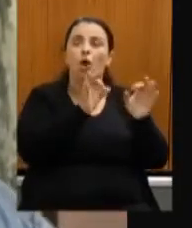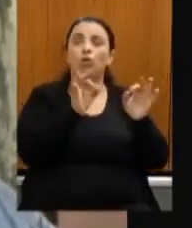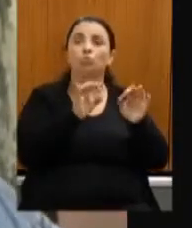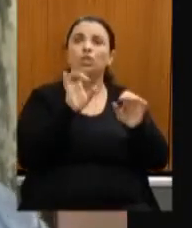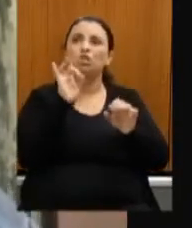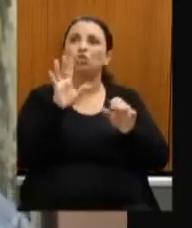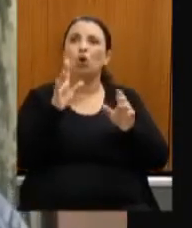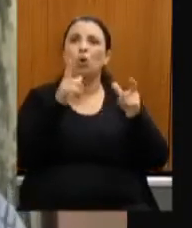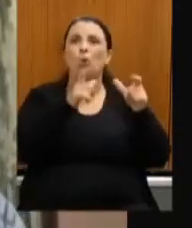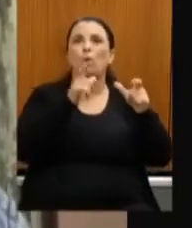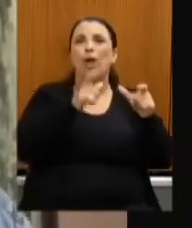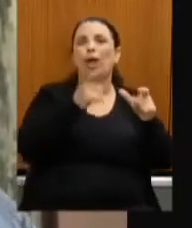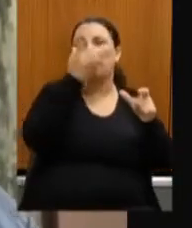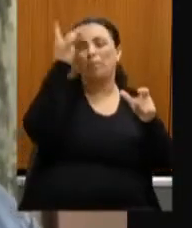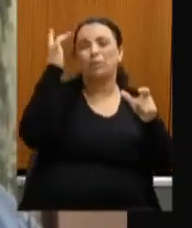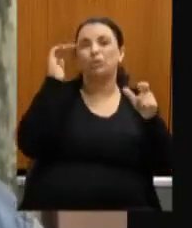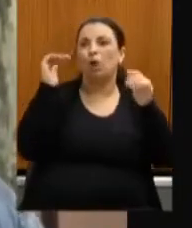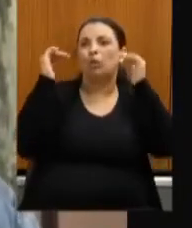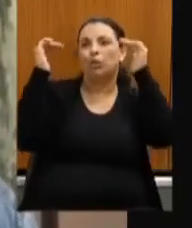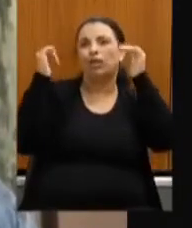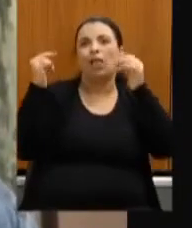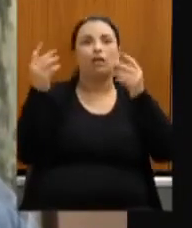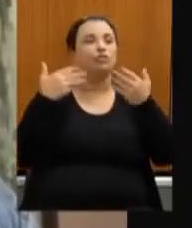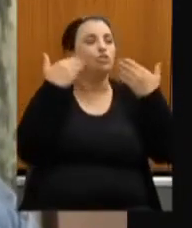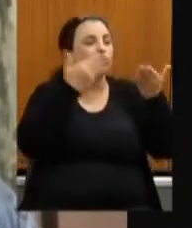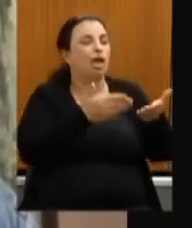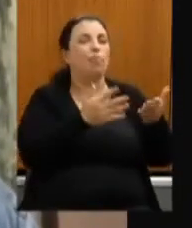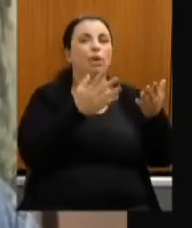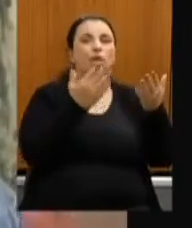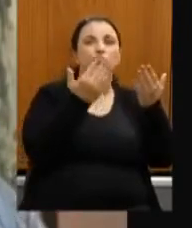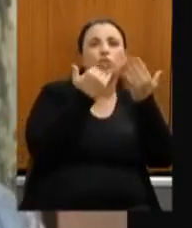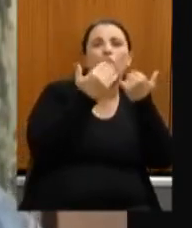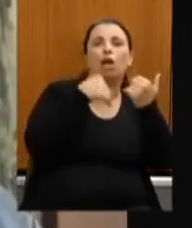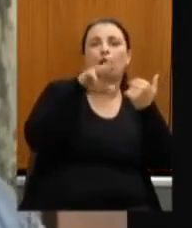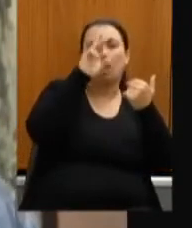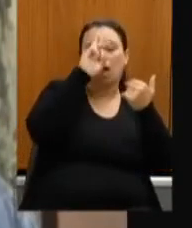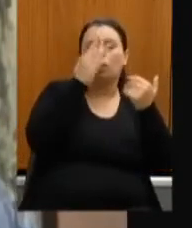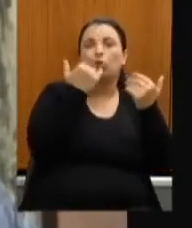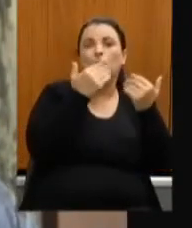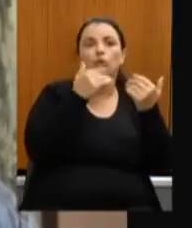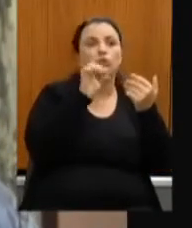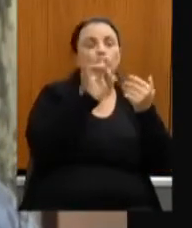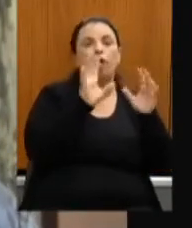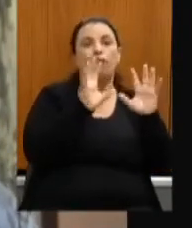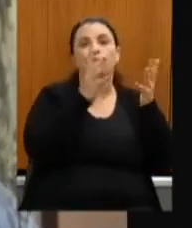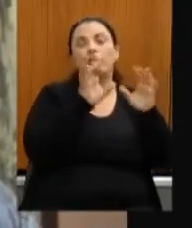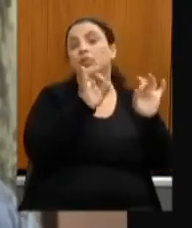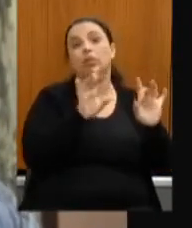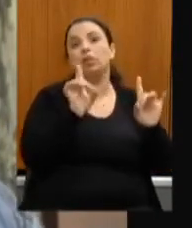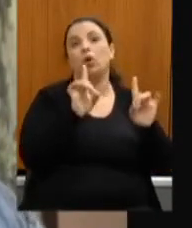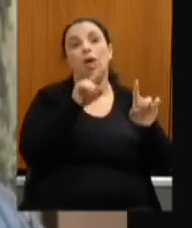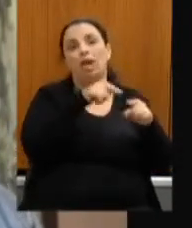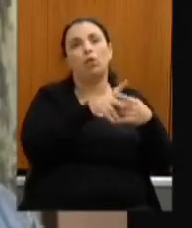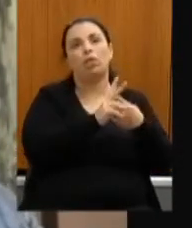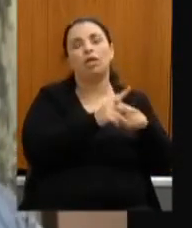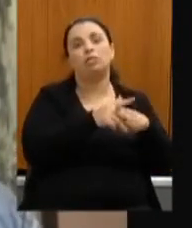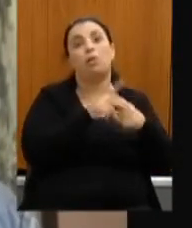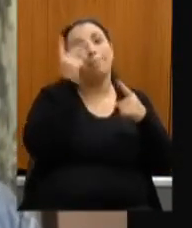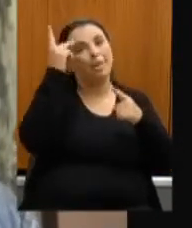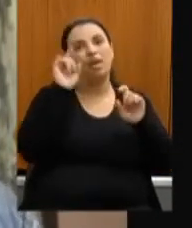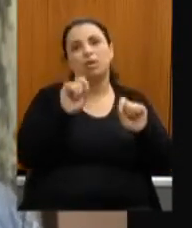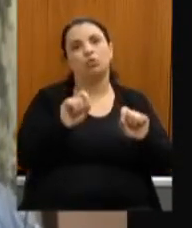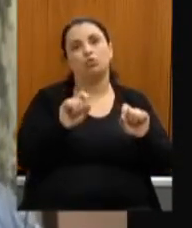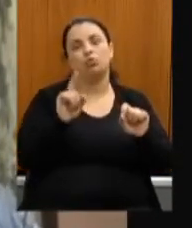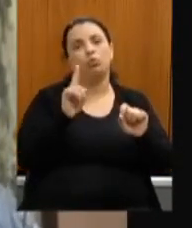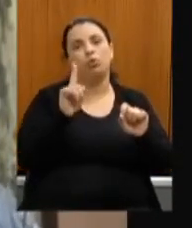jantar bacana não é isso aí eu acho que ele ele não foi ele não está sendo instaurado para isso e também poder